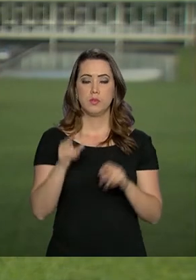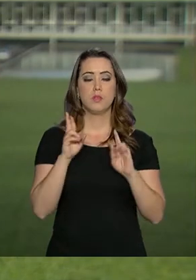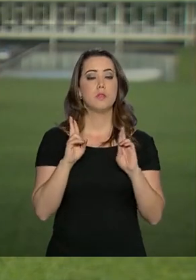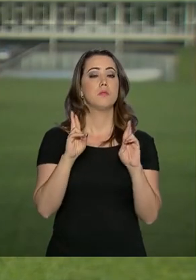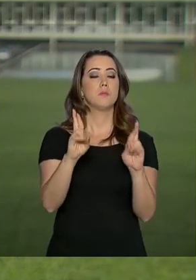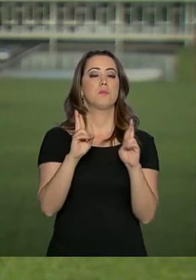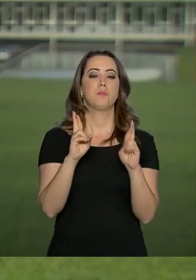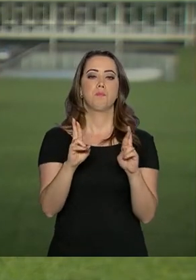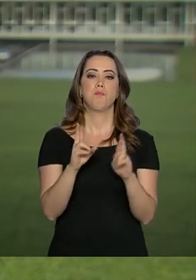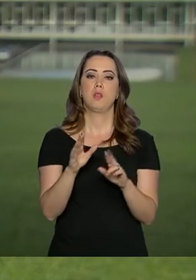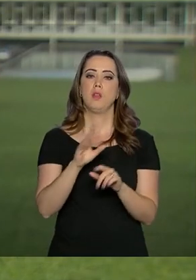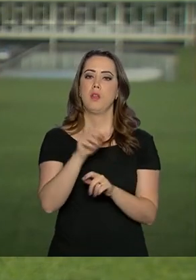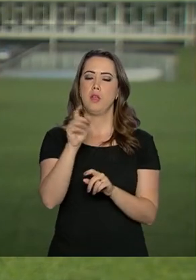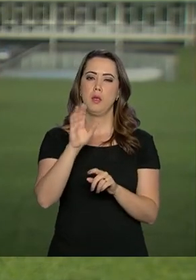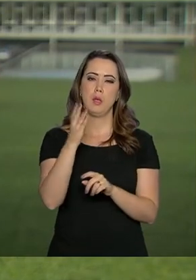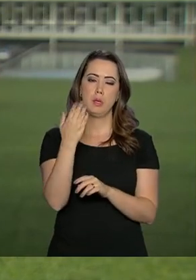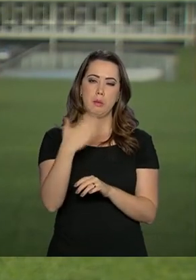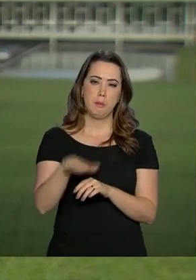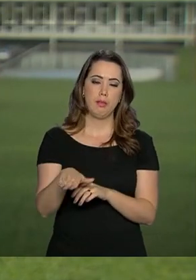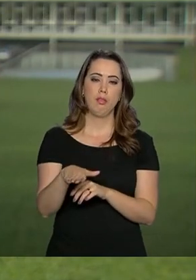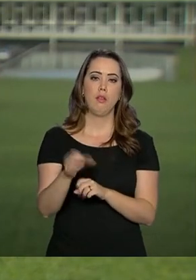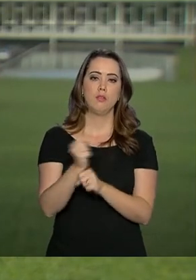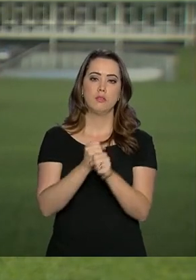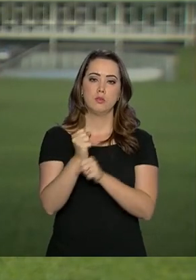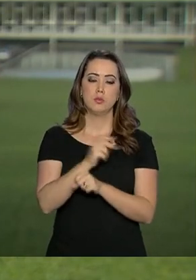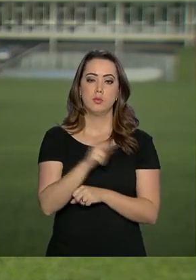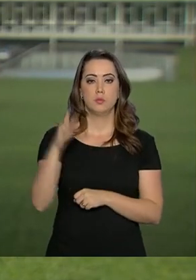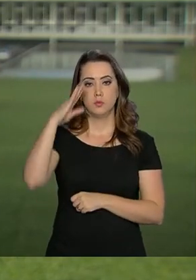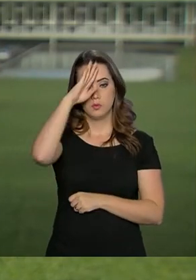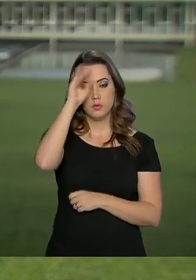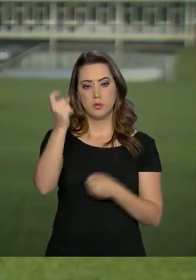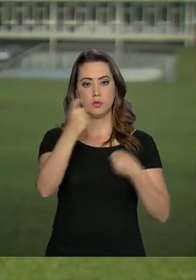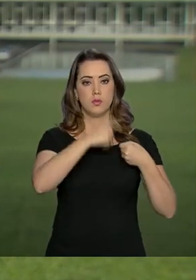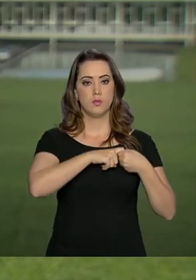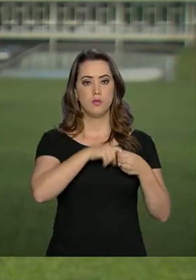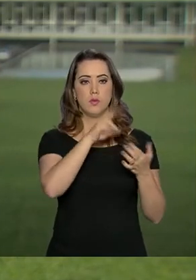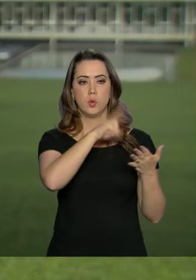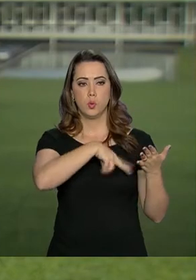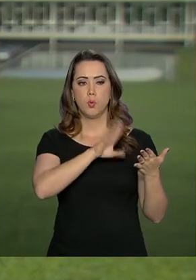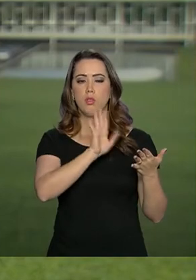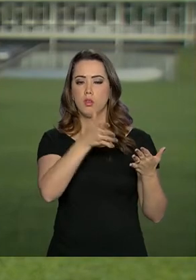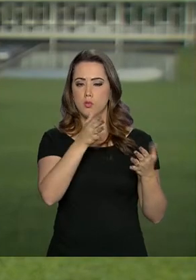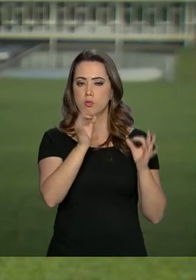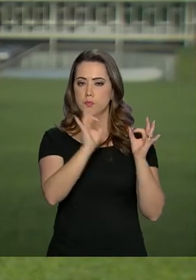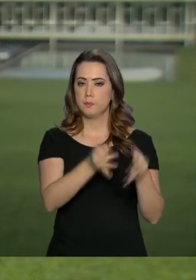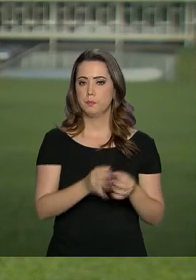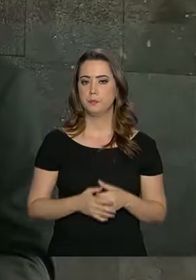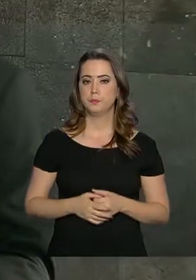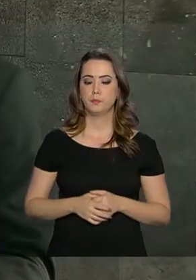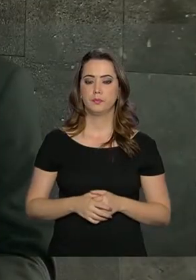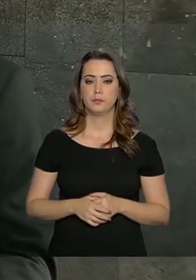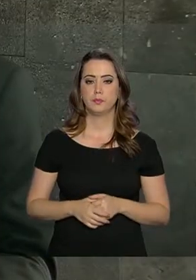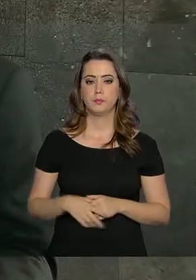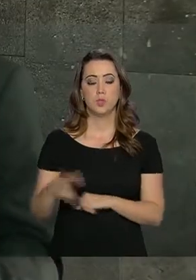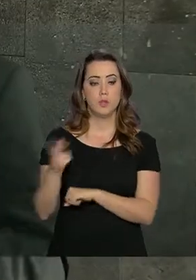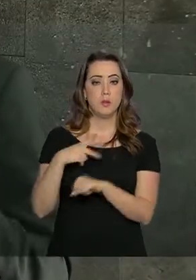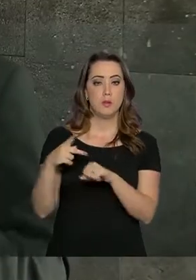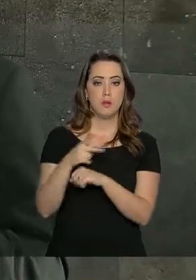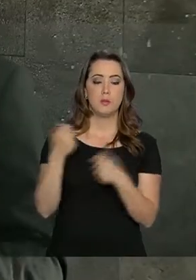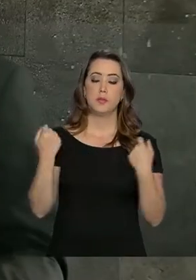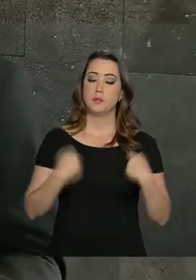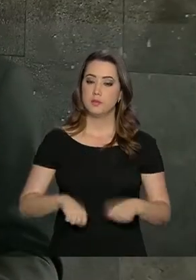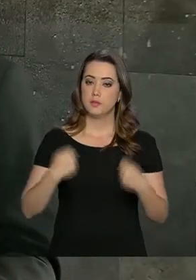expectativa é que no meio do ano, o presidente Bolsonaro receba de volta o texto trabalhado pelos parlamentares. O país está